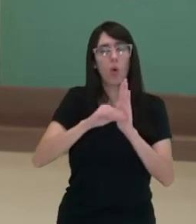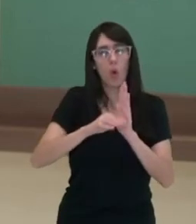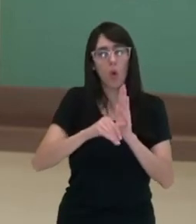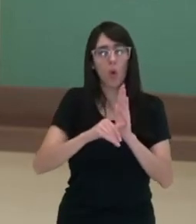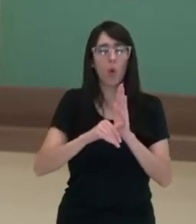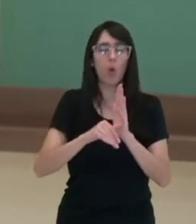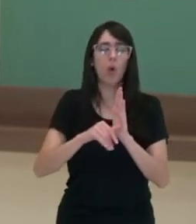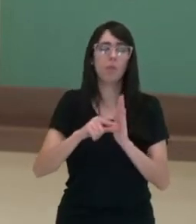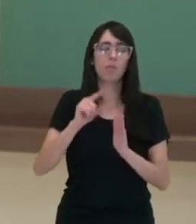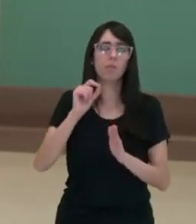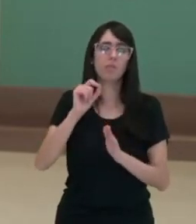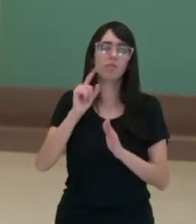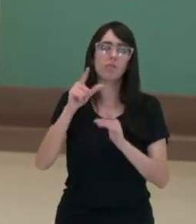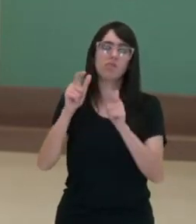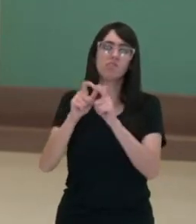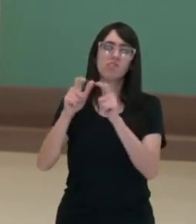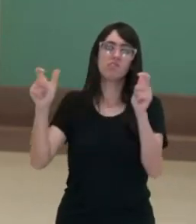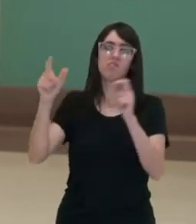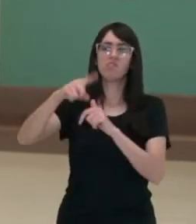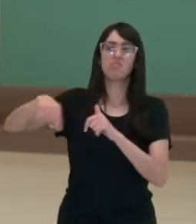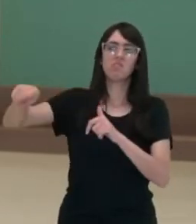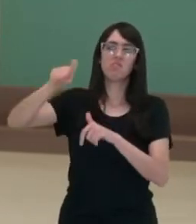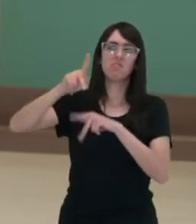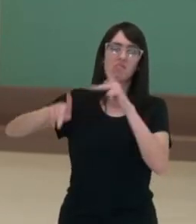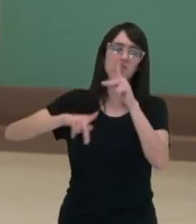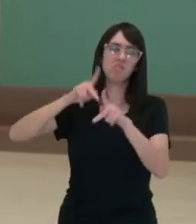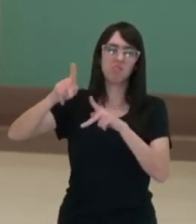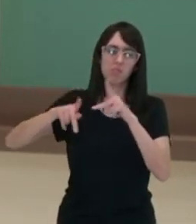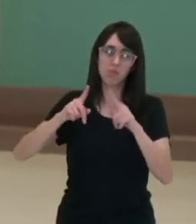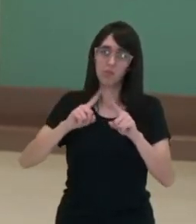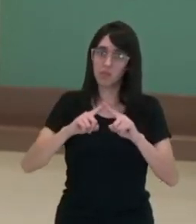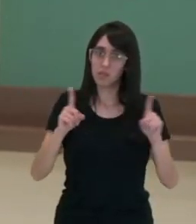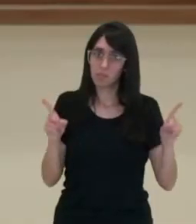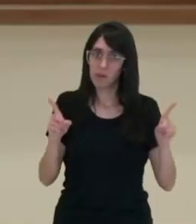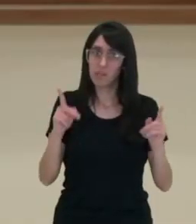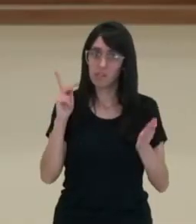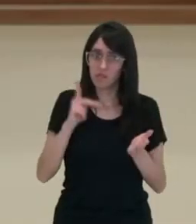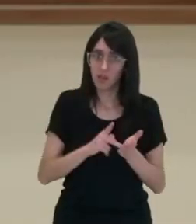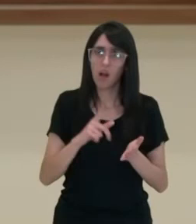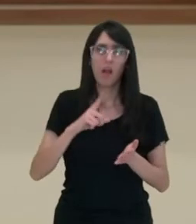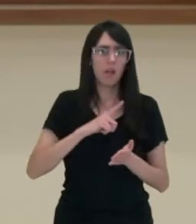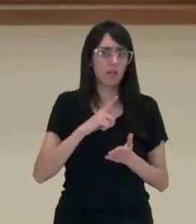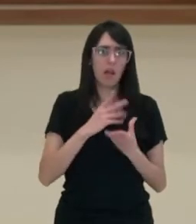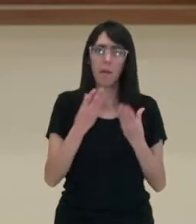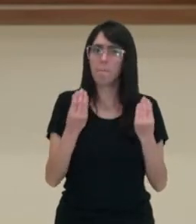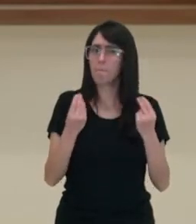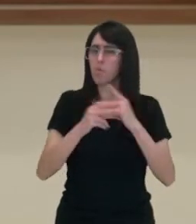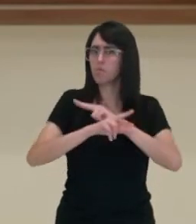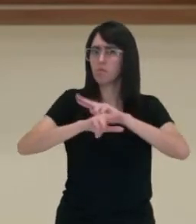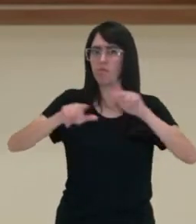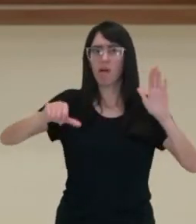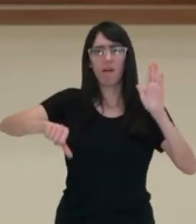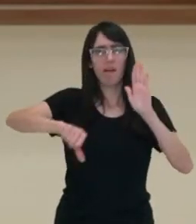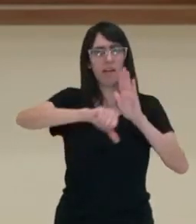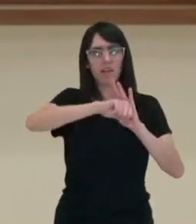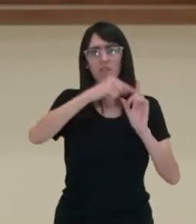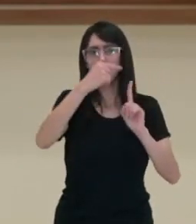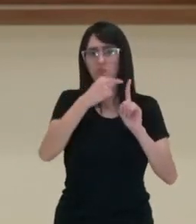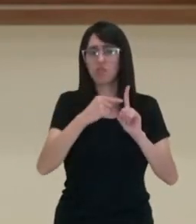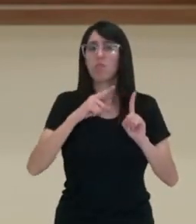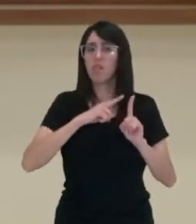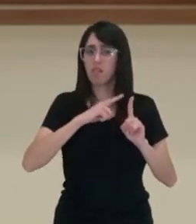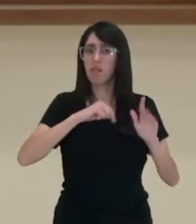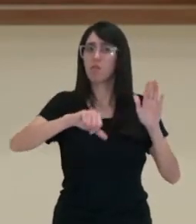majoritariamente pelas classes populares. E na verdade a gente sabe que existem formas de crimes também, de corrupção,